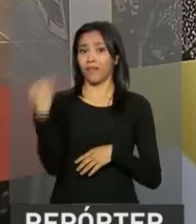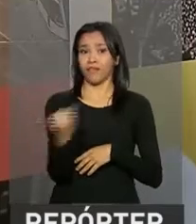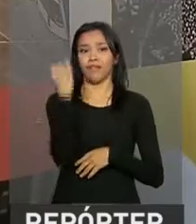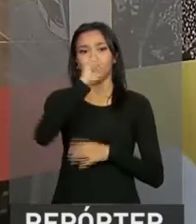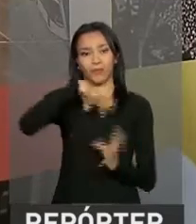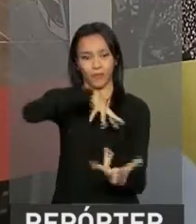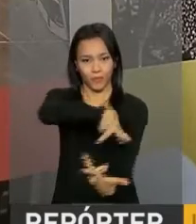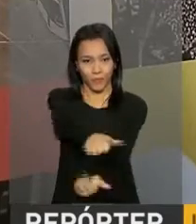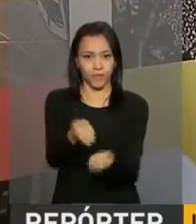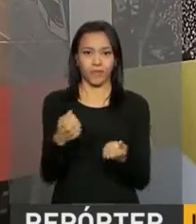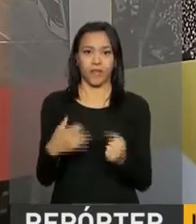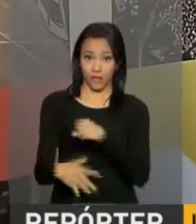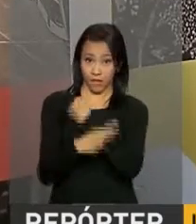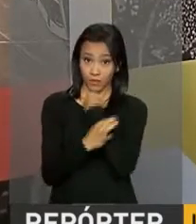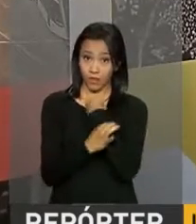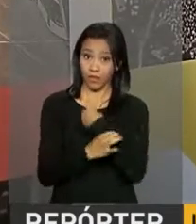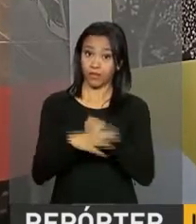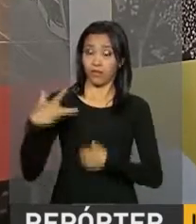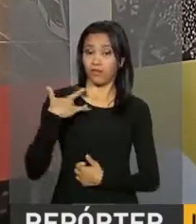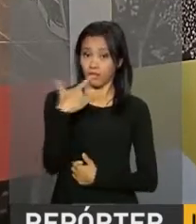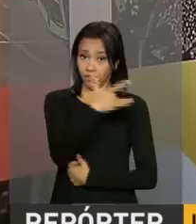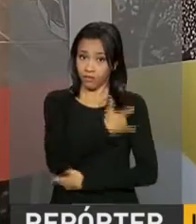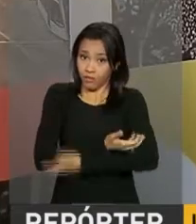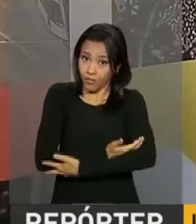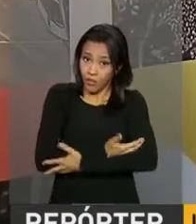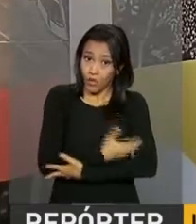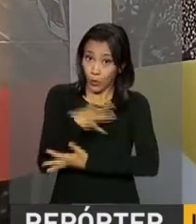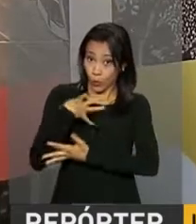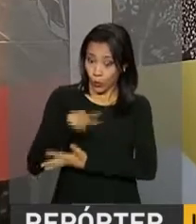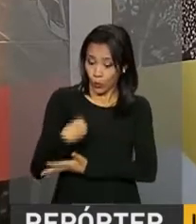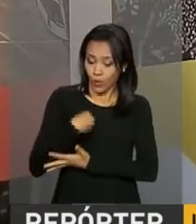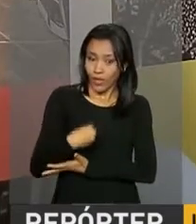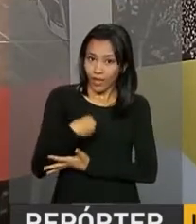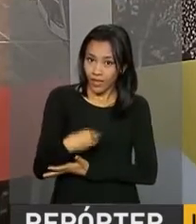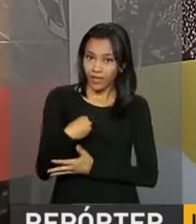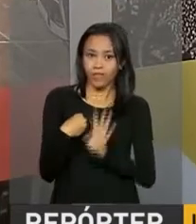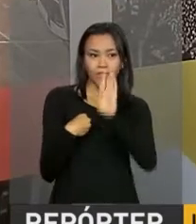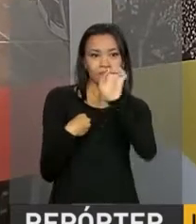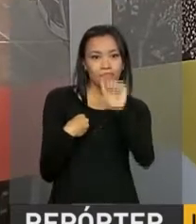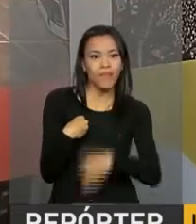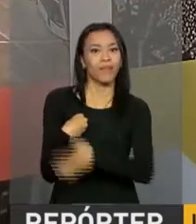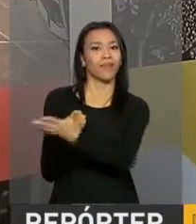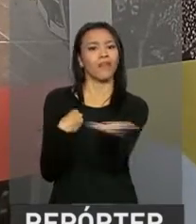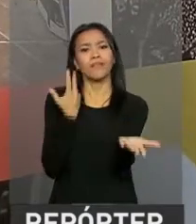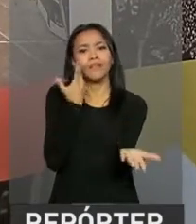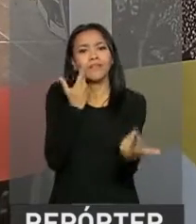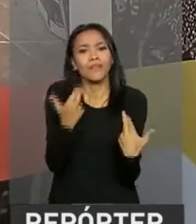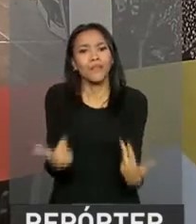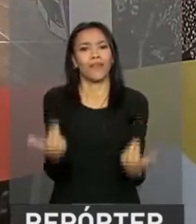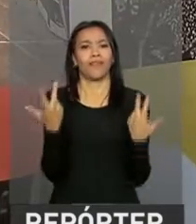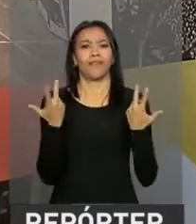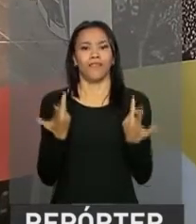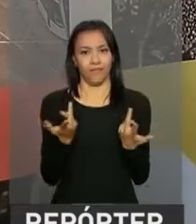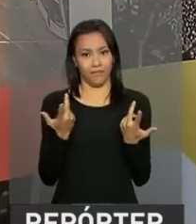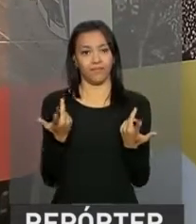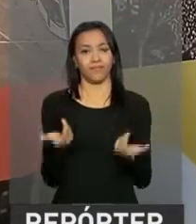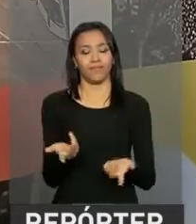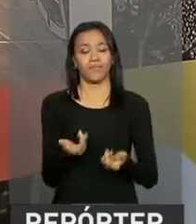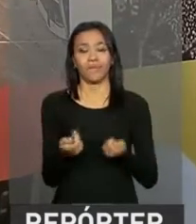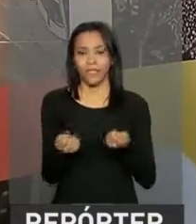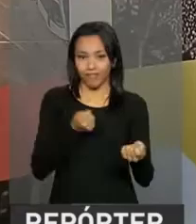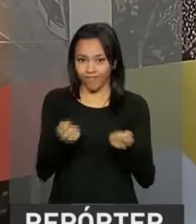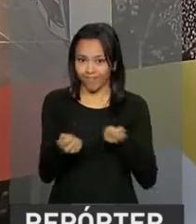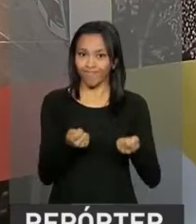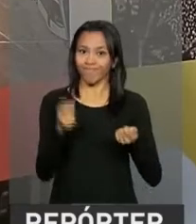Além de garantir a saúde do bebê, o leite materno faz bem ao planeta, já que é natural, econômico e sustentável.